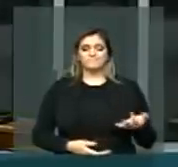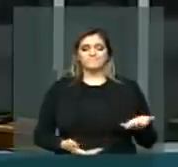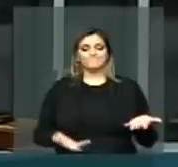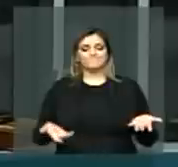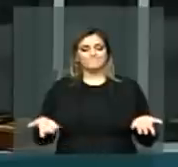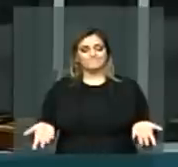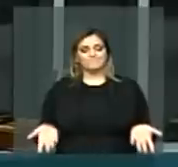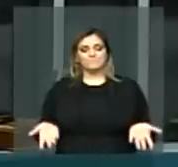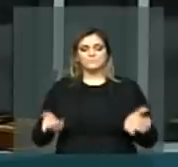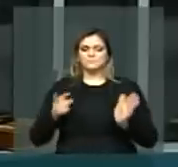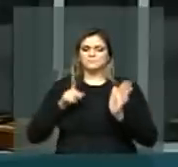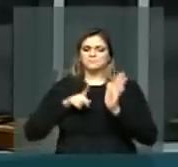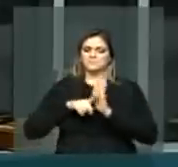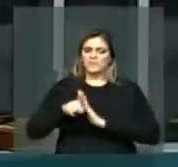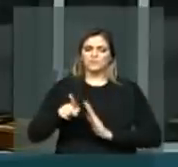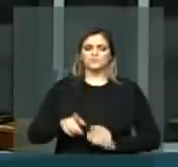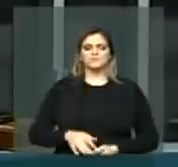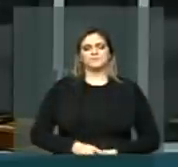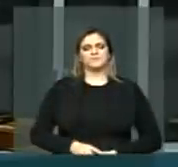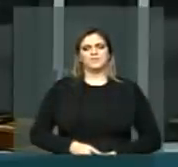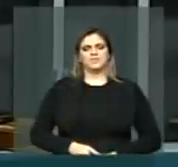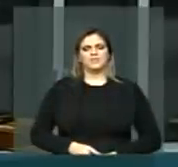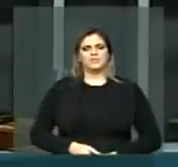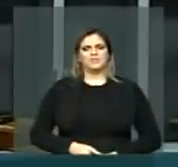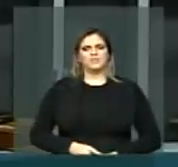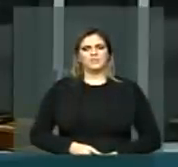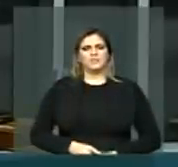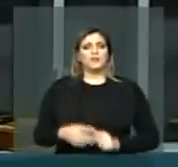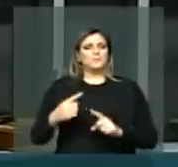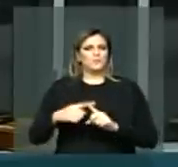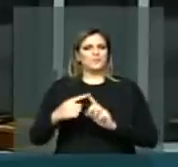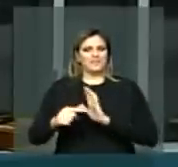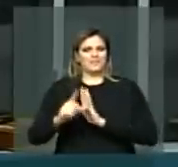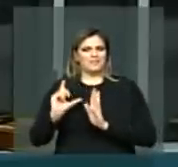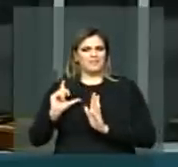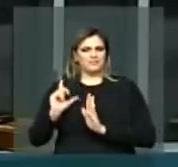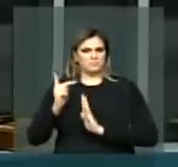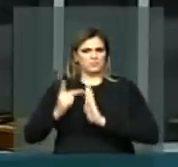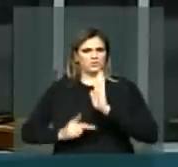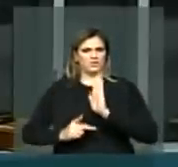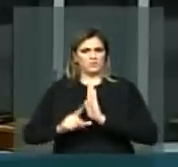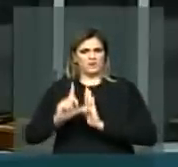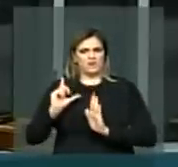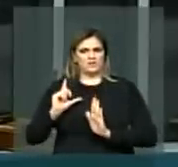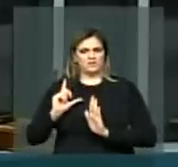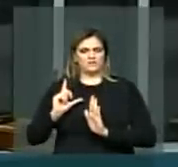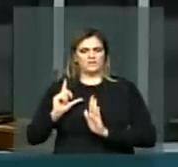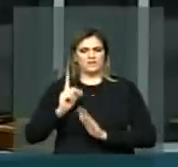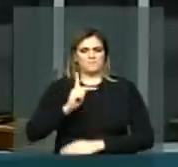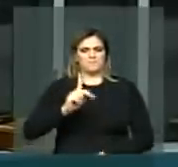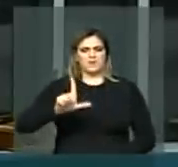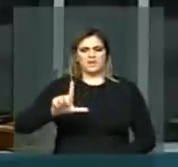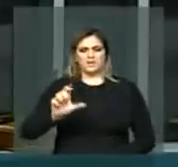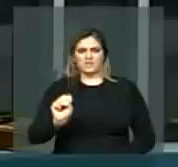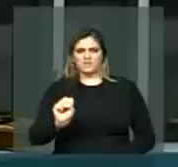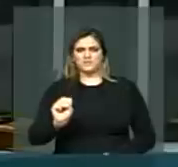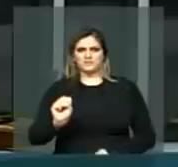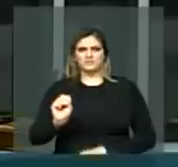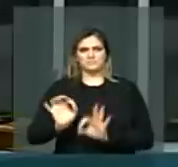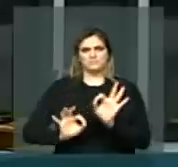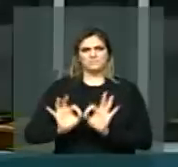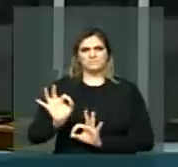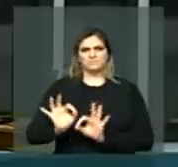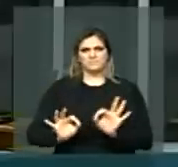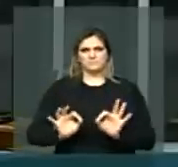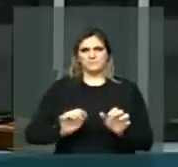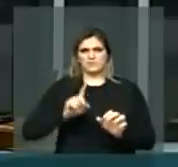Será que o anteprojeto, que agora tornou-se o PLS, da reforma do